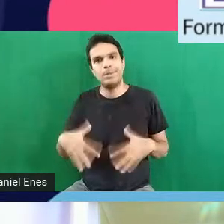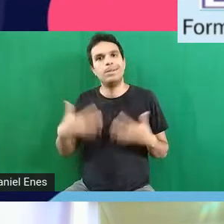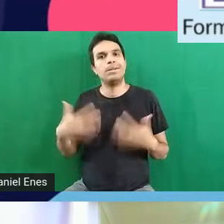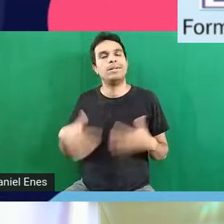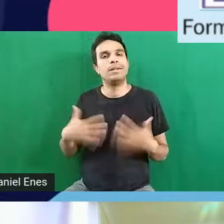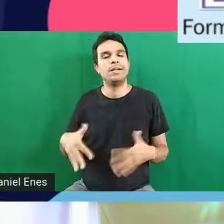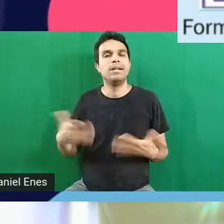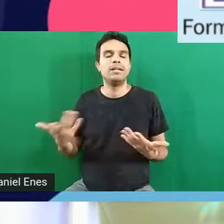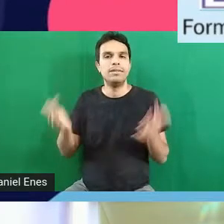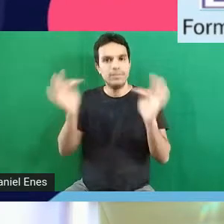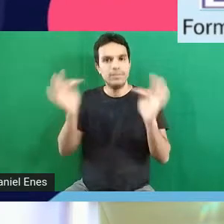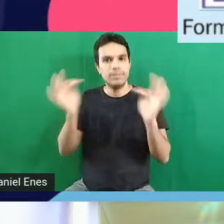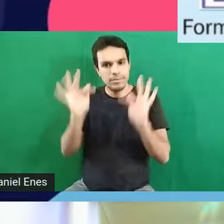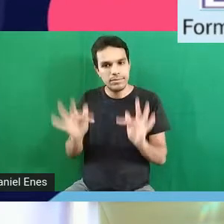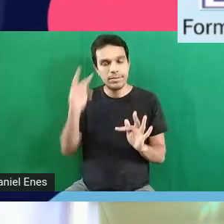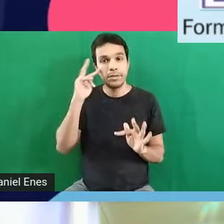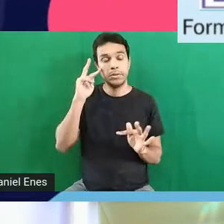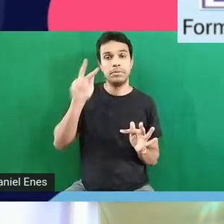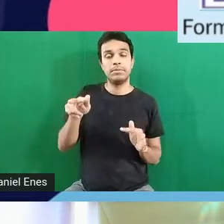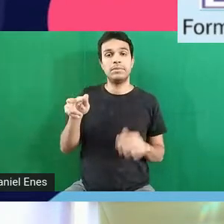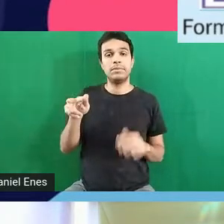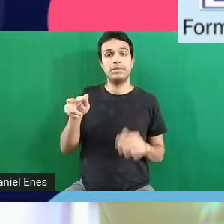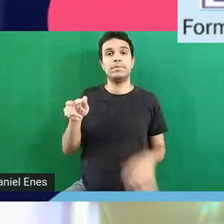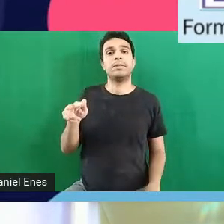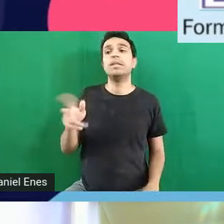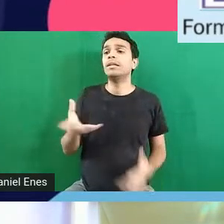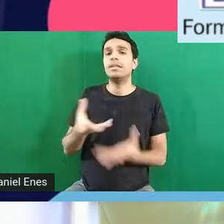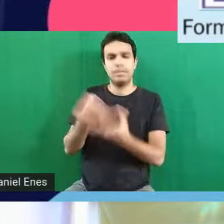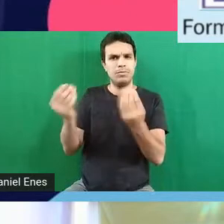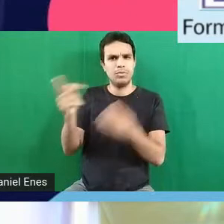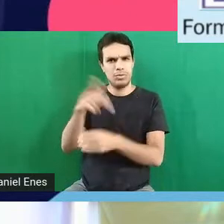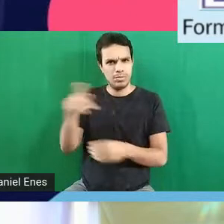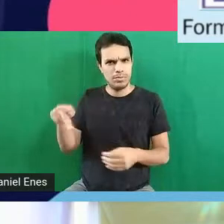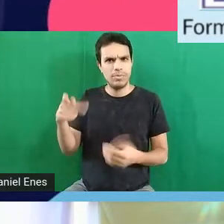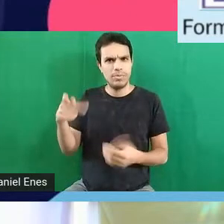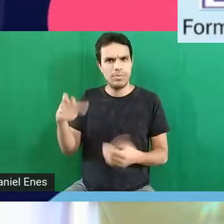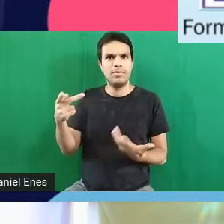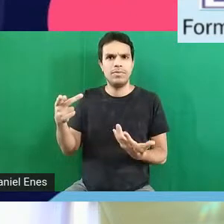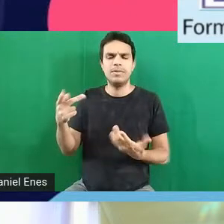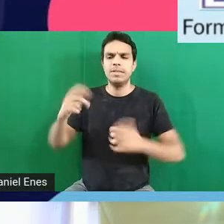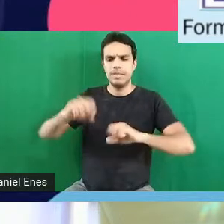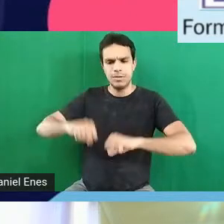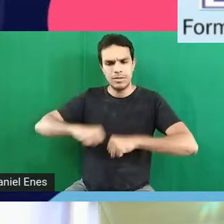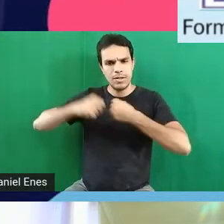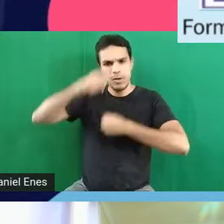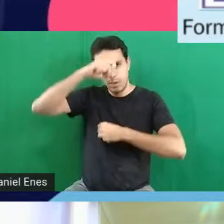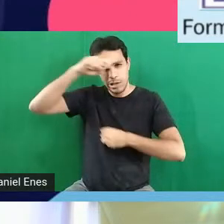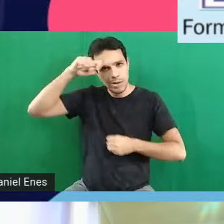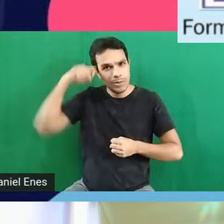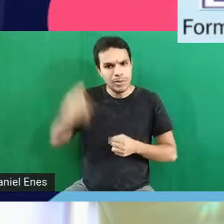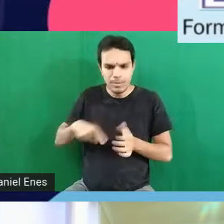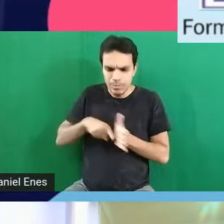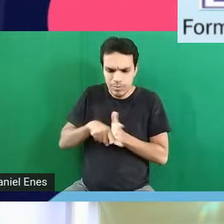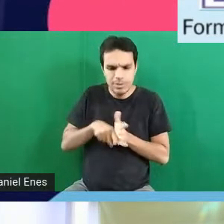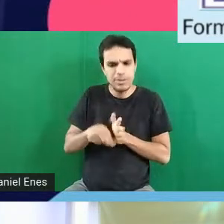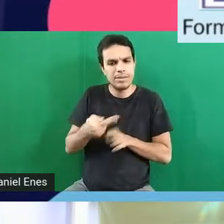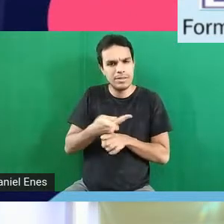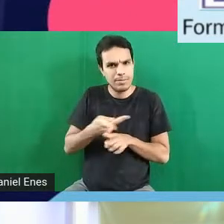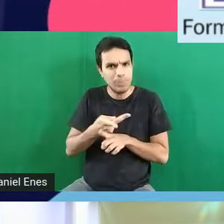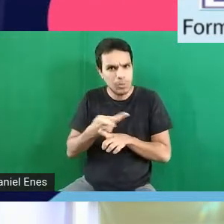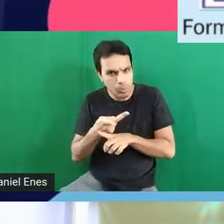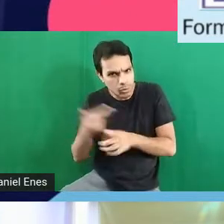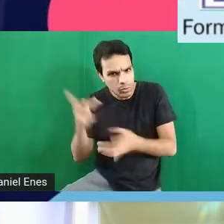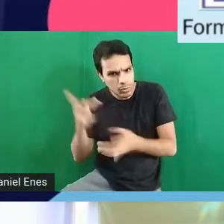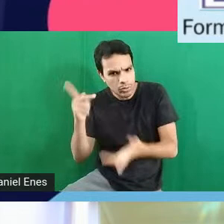feliz em ver mesmo que muitos professores muitos colegas nossos se dedicam realmente pesquisam procuram